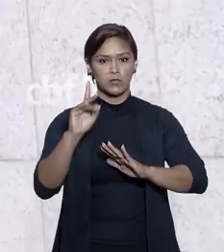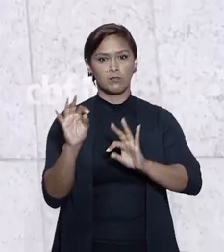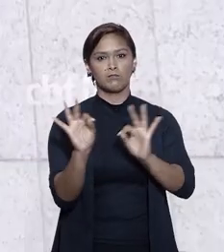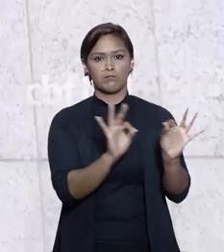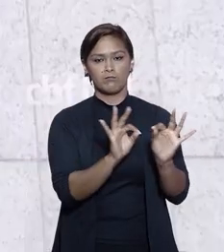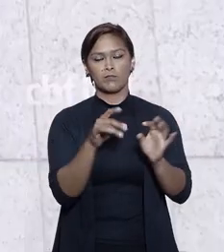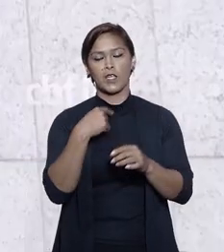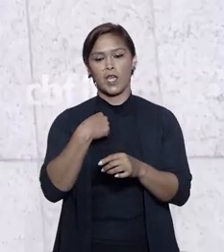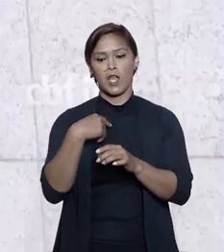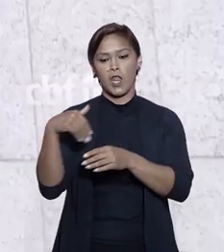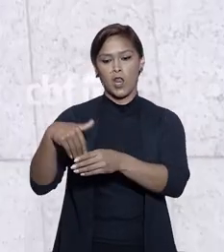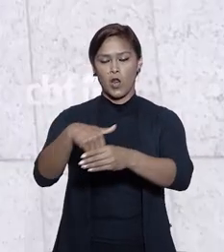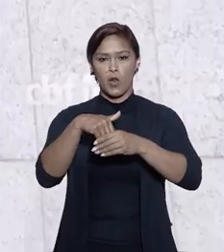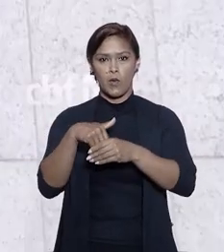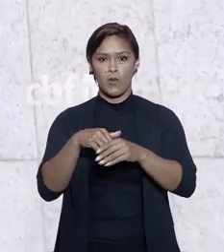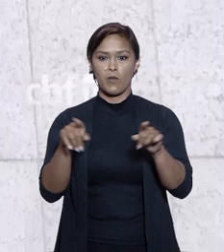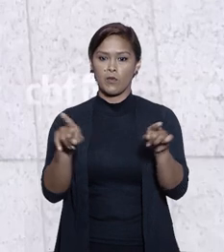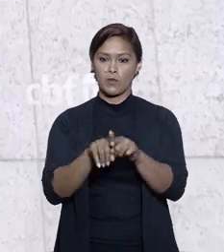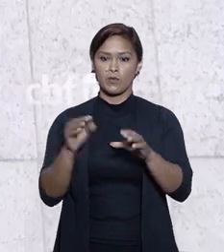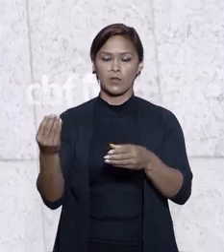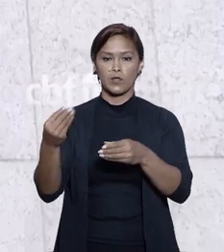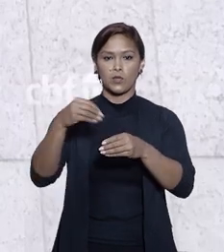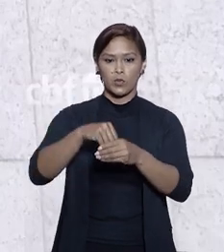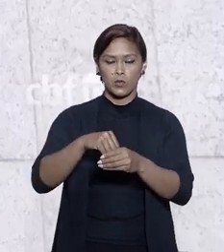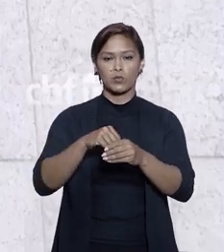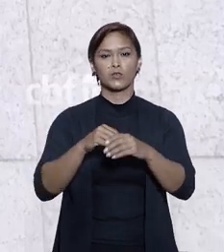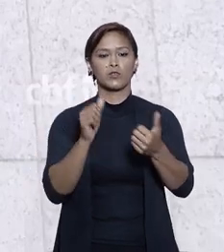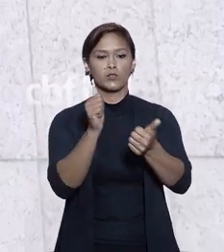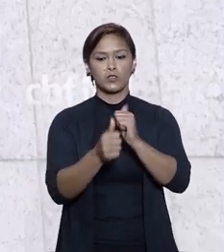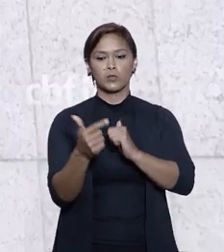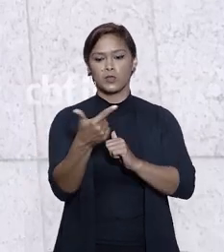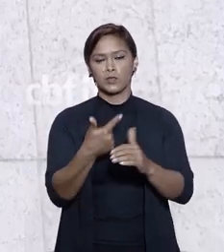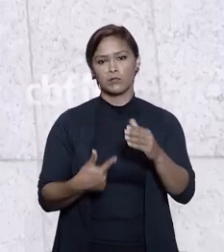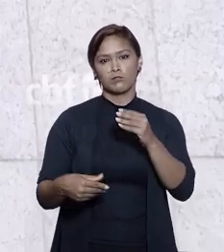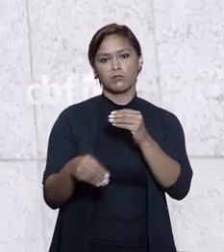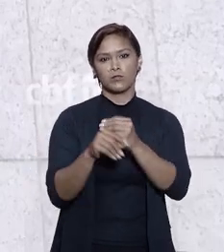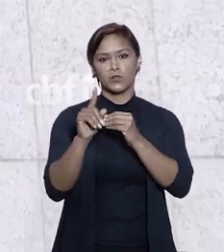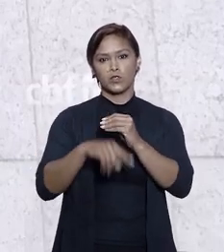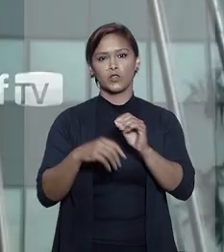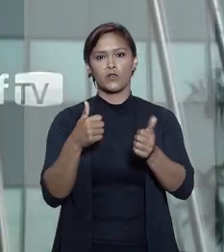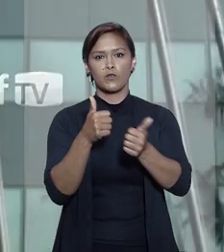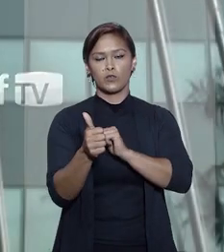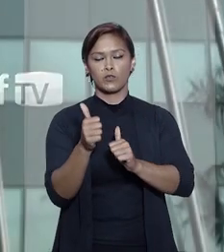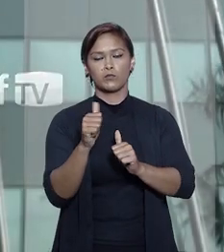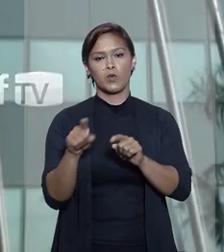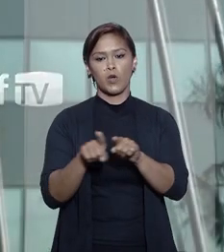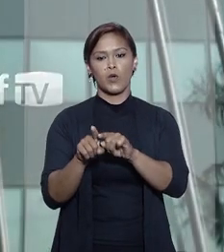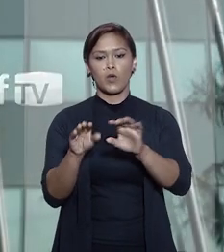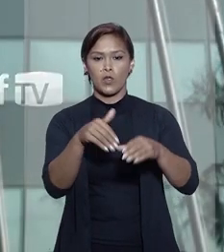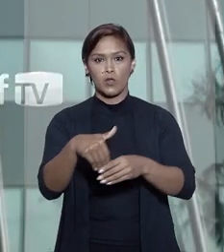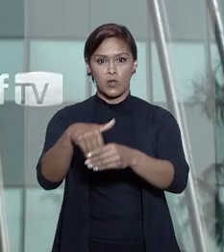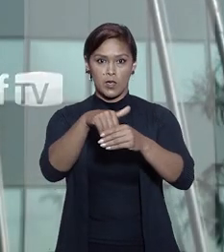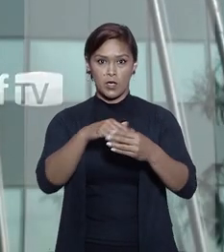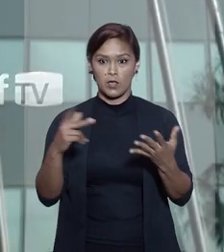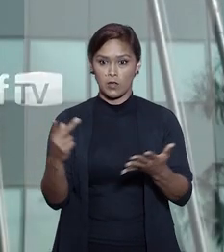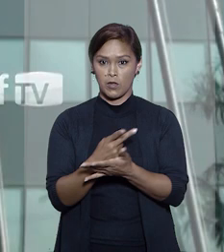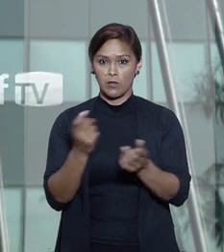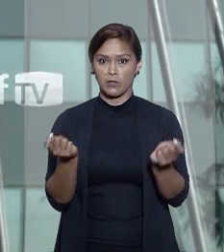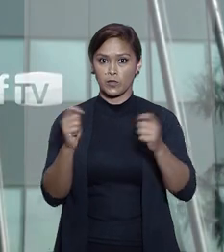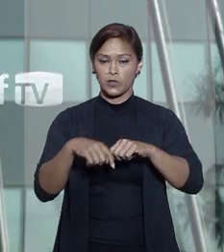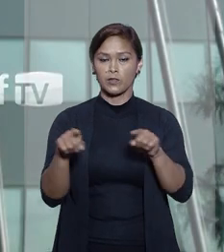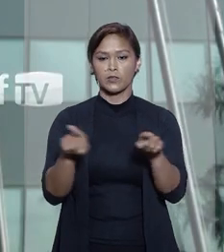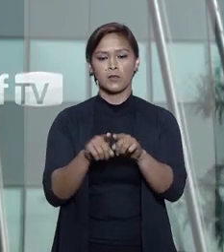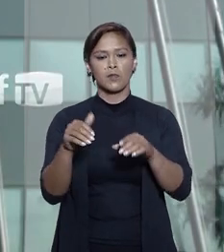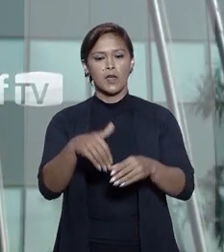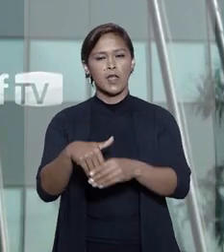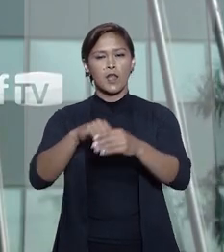exigências para as candidaturas e a inclusão de times da segunda divisão do futebol brasileiro no colégio eleitoral, inclusive para